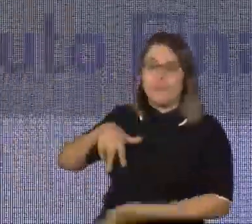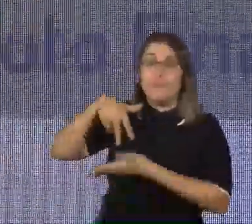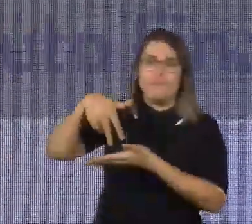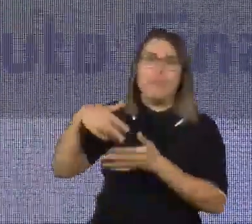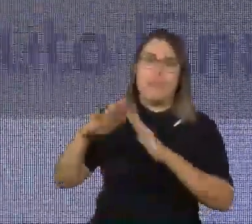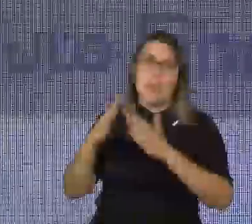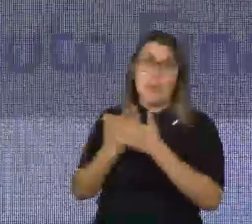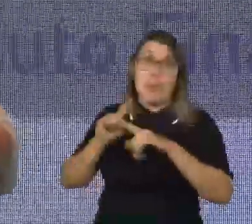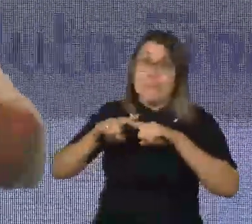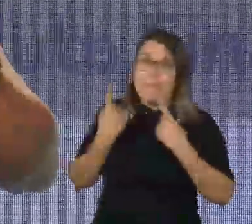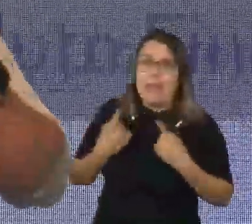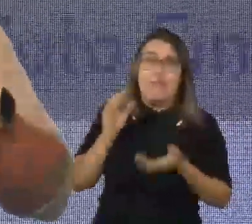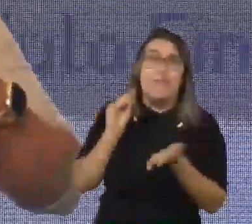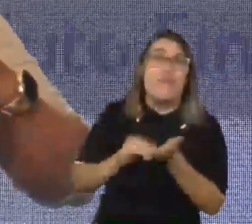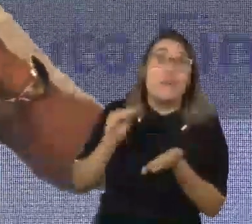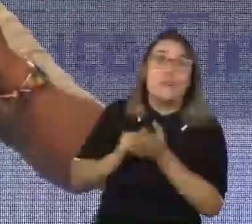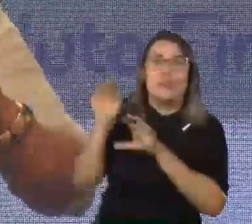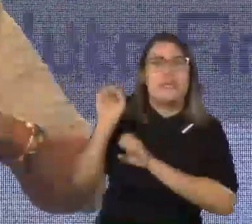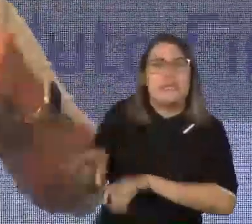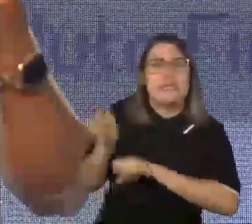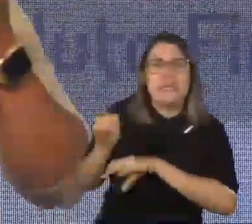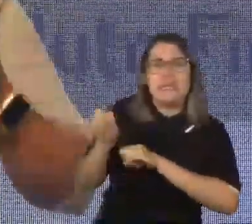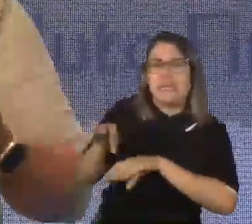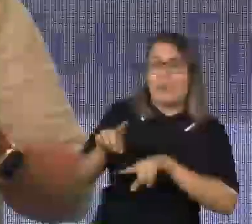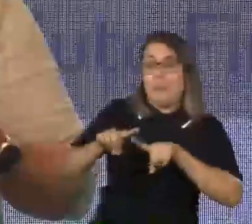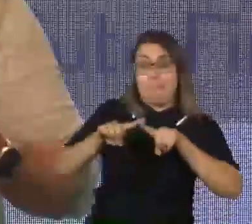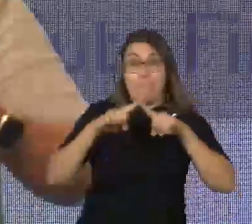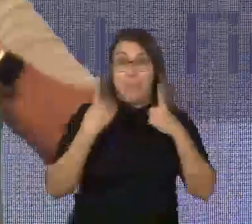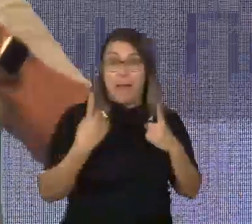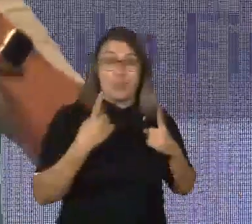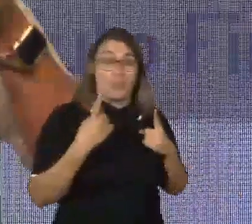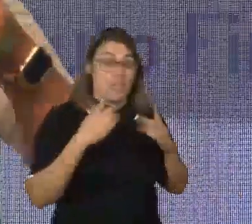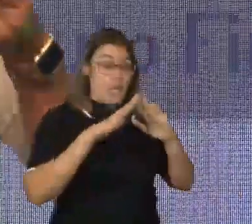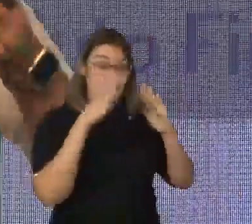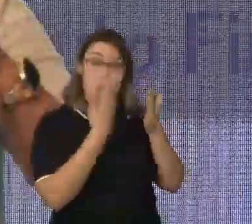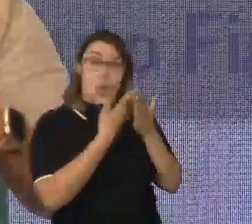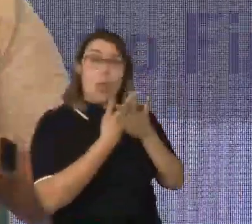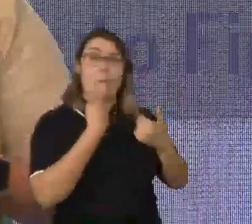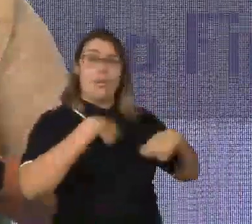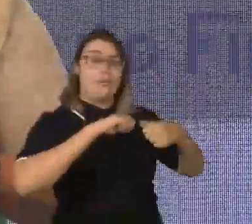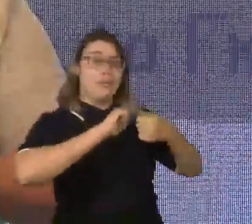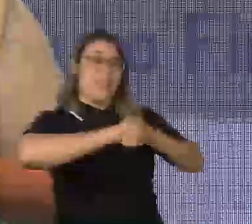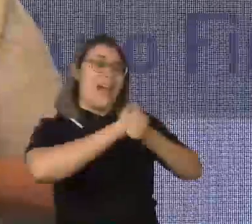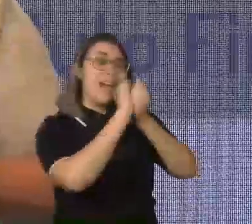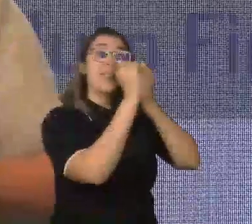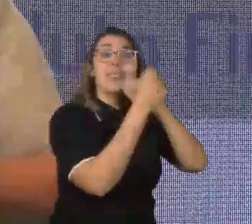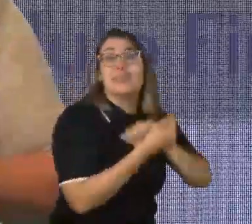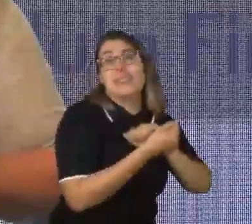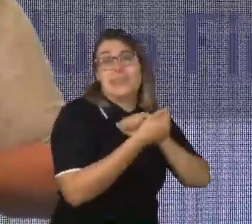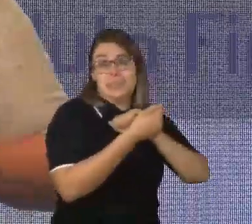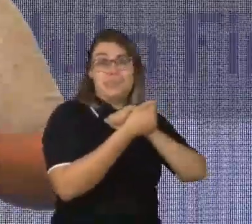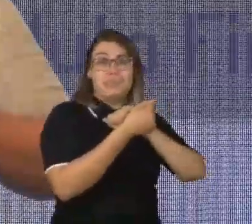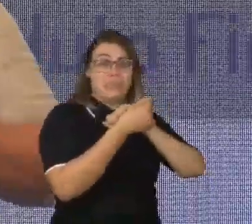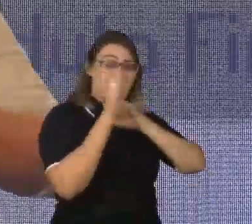que não é o aluno que tem que se adequar à escola, é a escola que tem que se adequar às necessidades desse aluno.